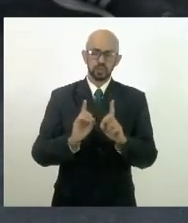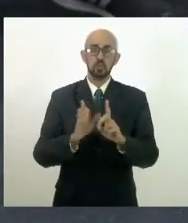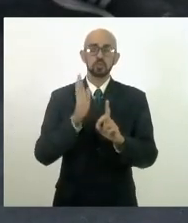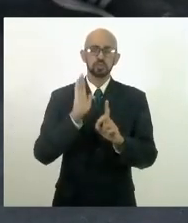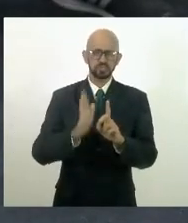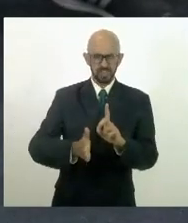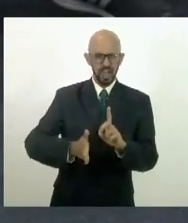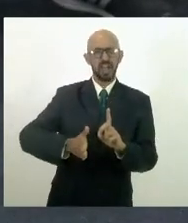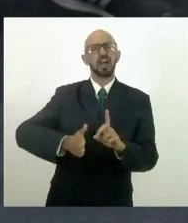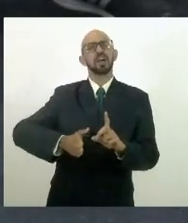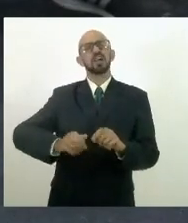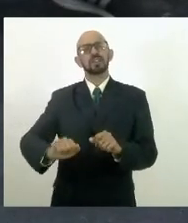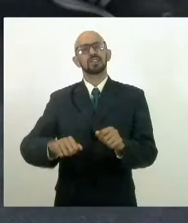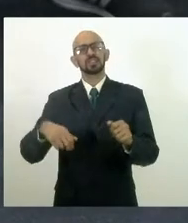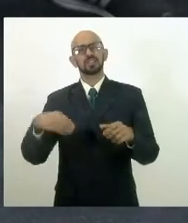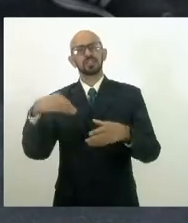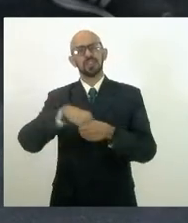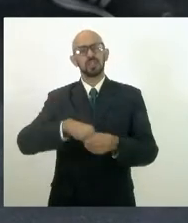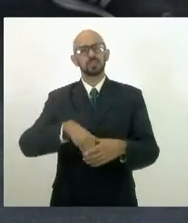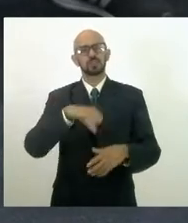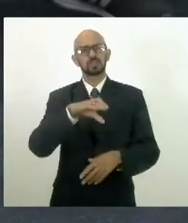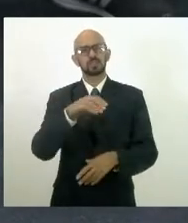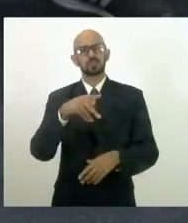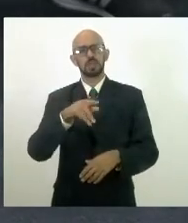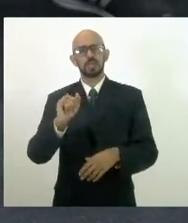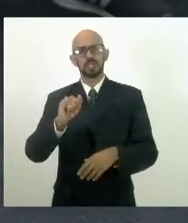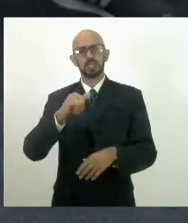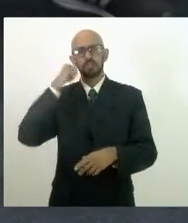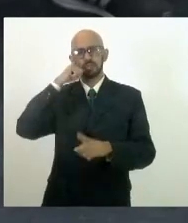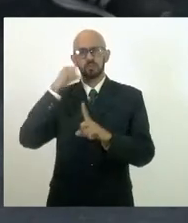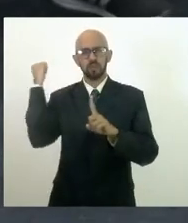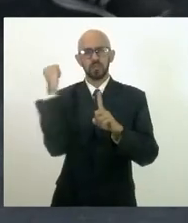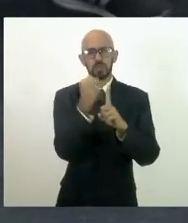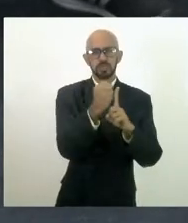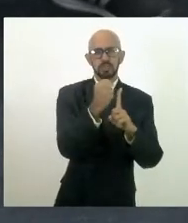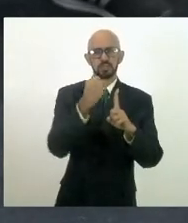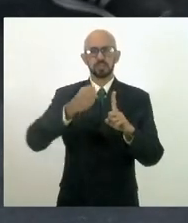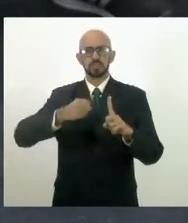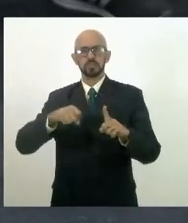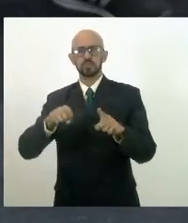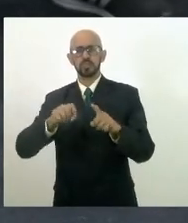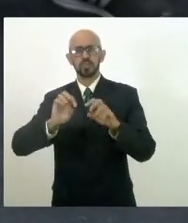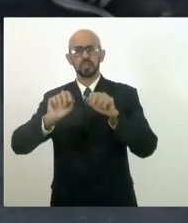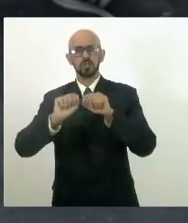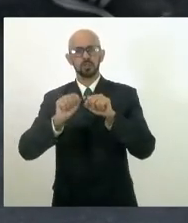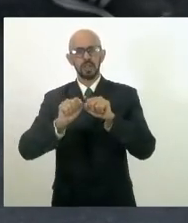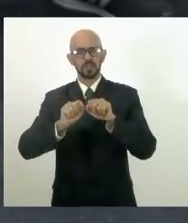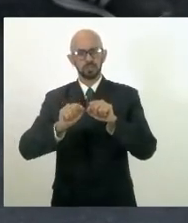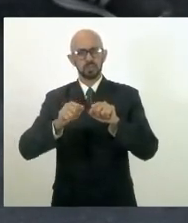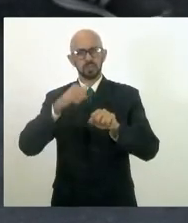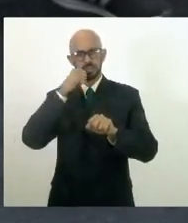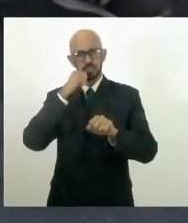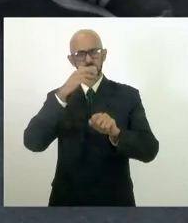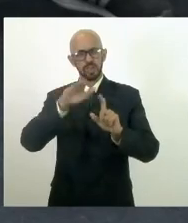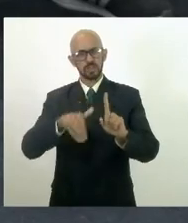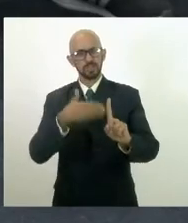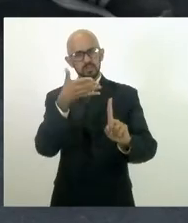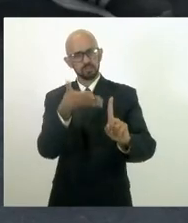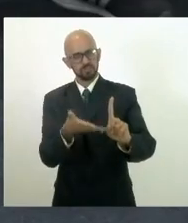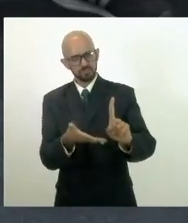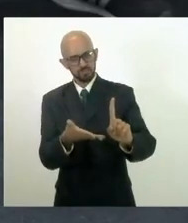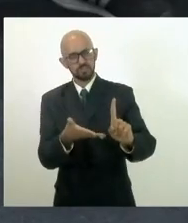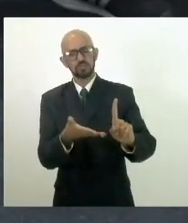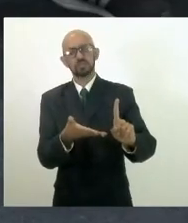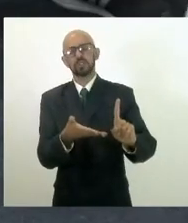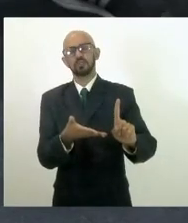da CPI do feminicídio e que faz com que essas mulheres tenham um pouco mais de dignidade quando